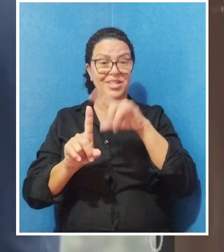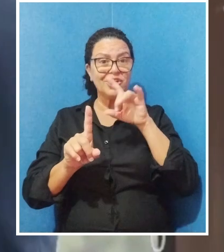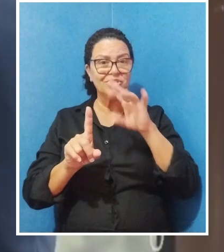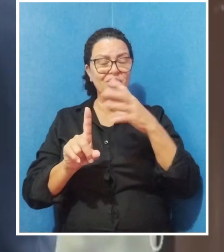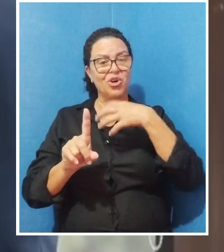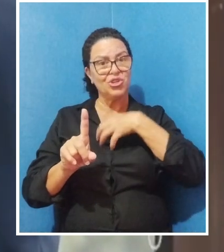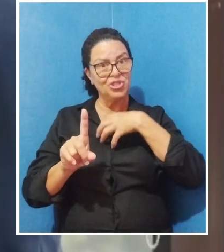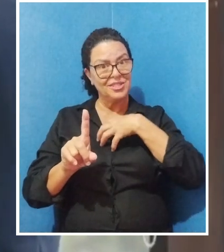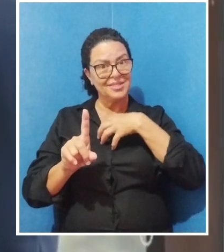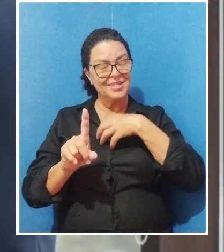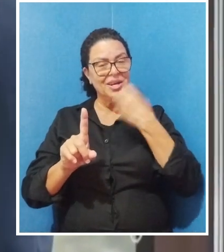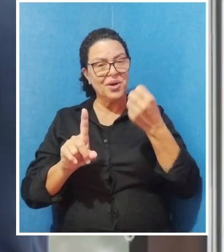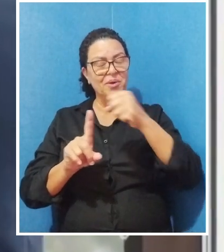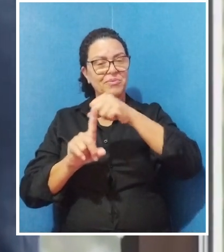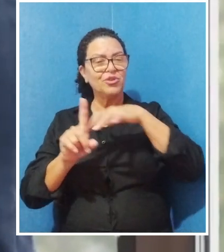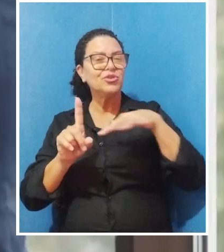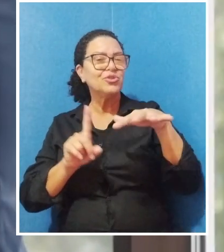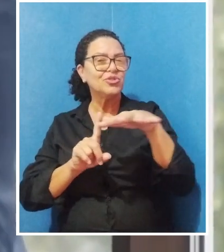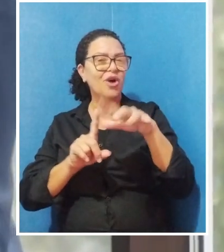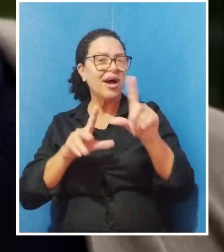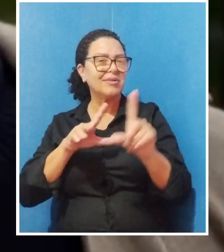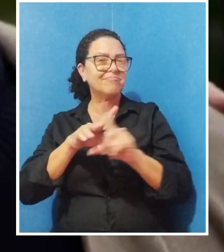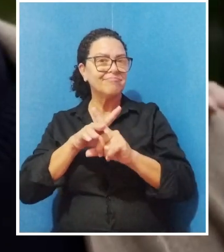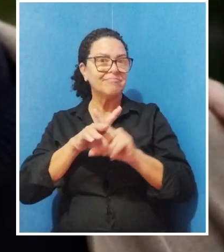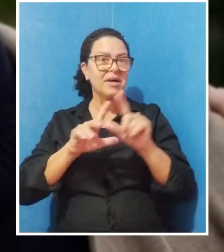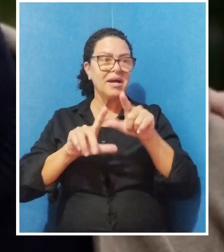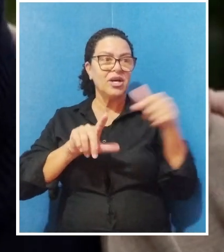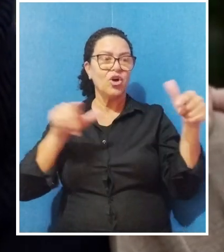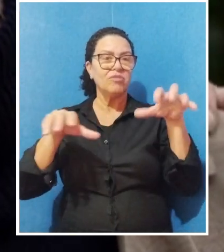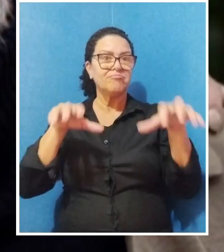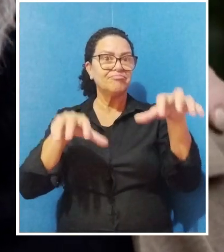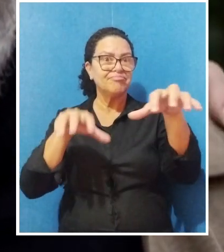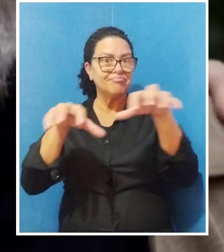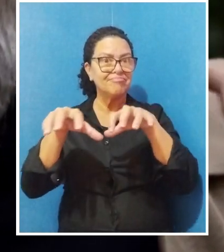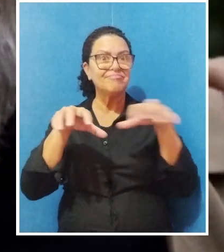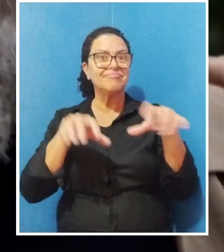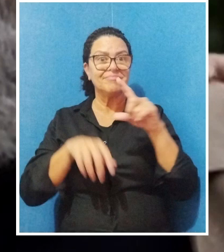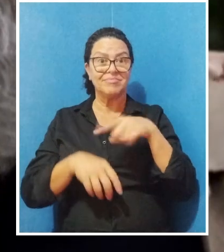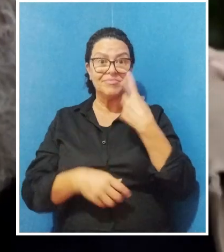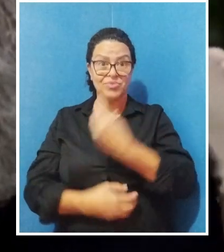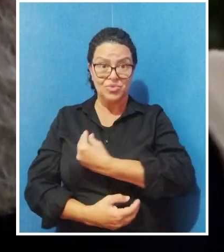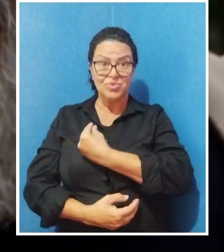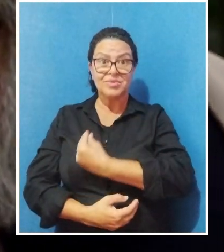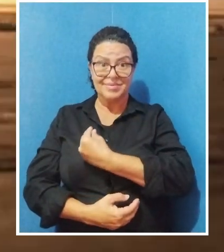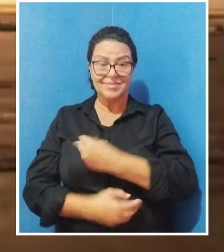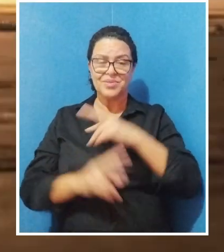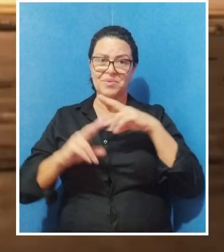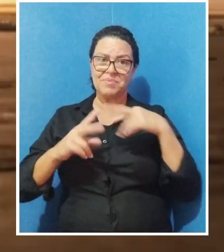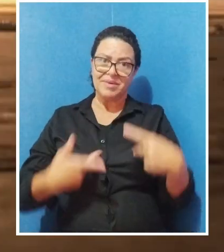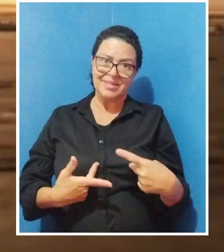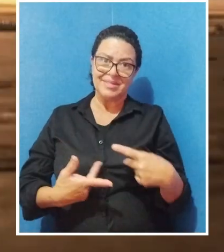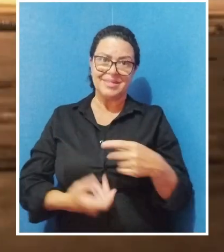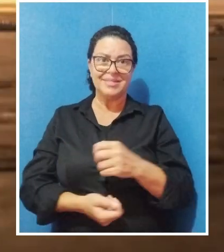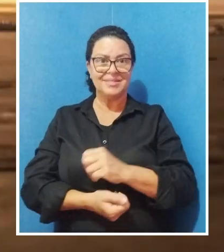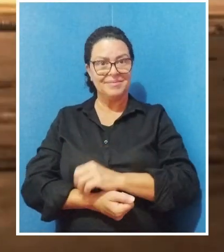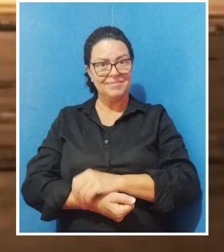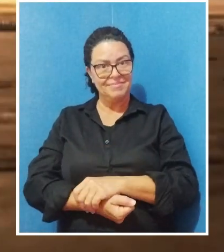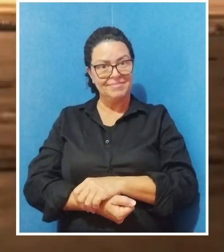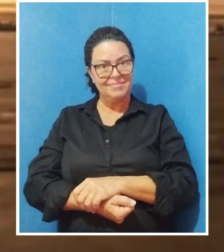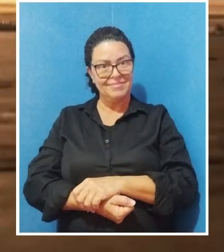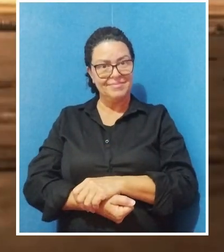apenas na forma como socializamos, mas em outros aspectos de nossas vidas humanas.